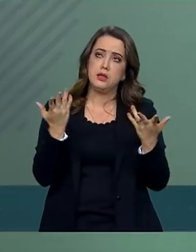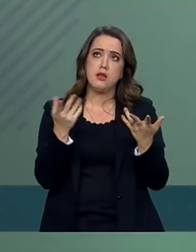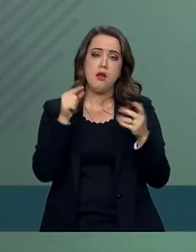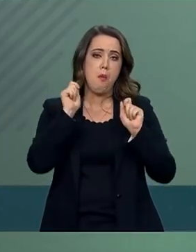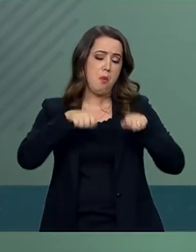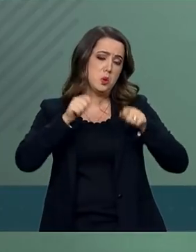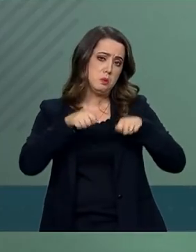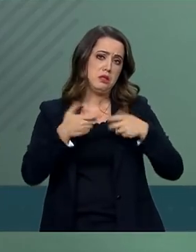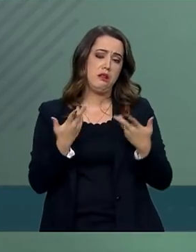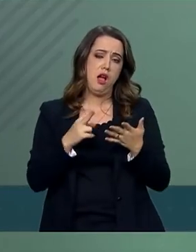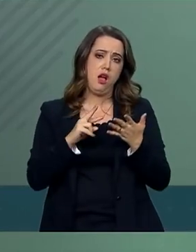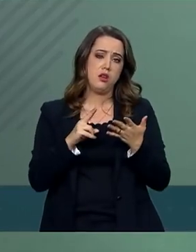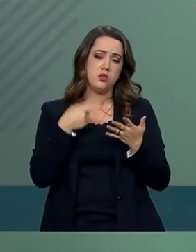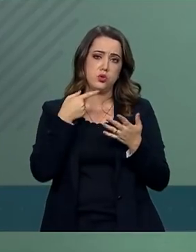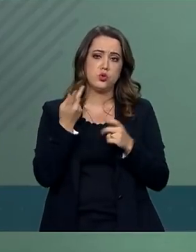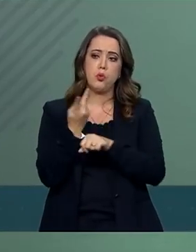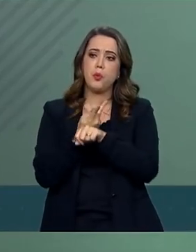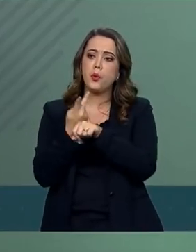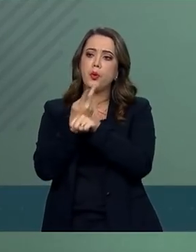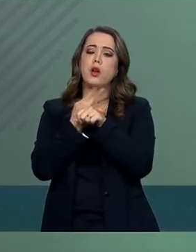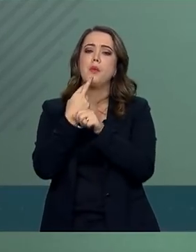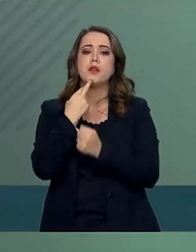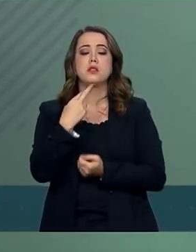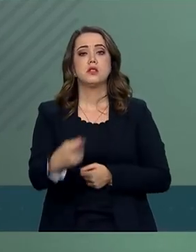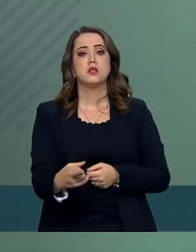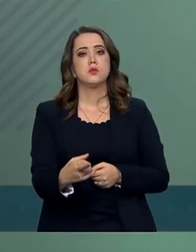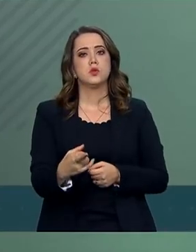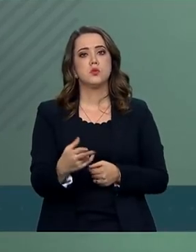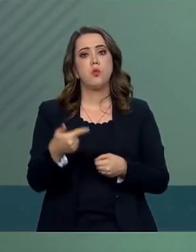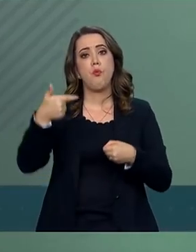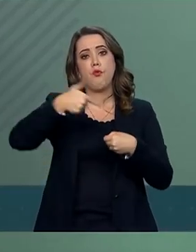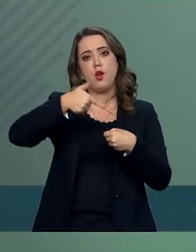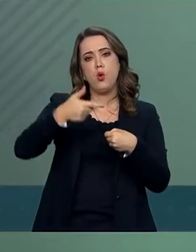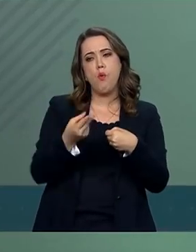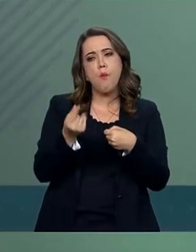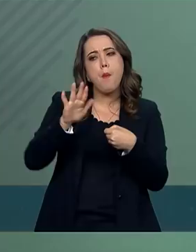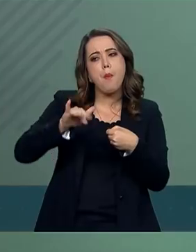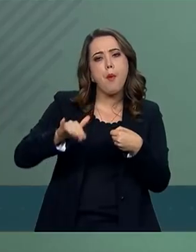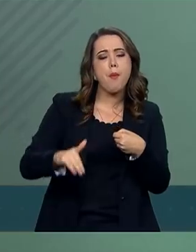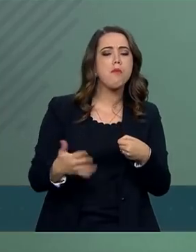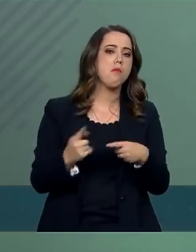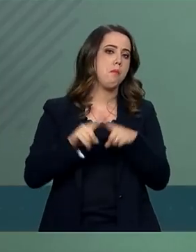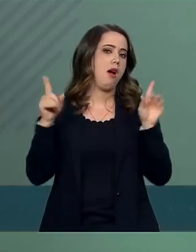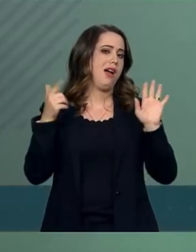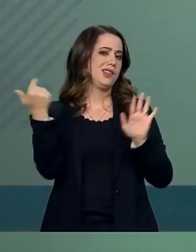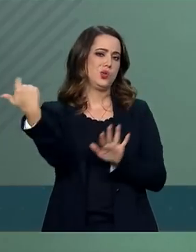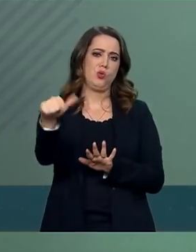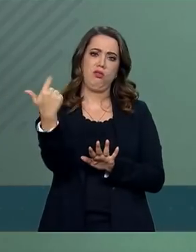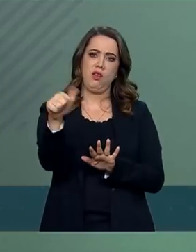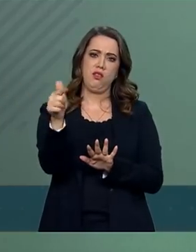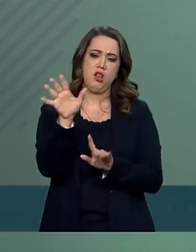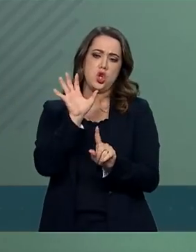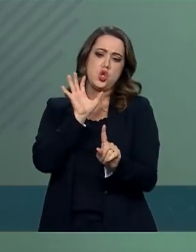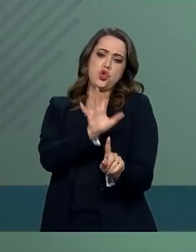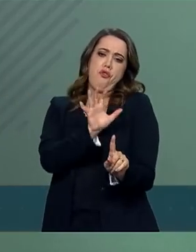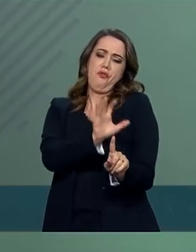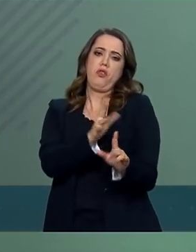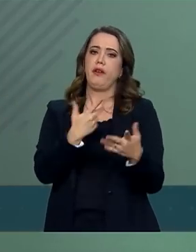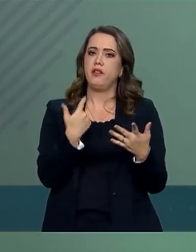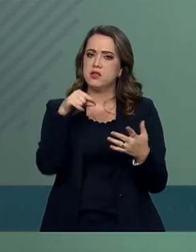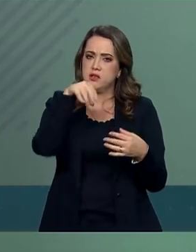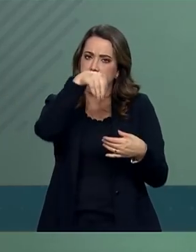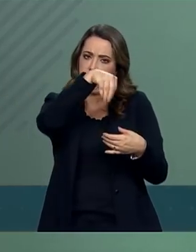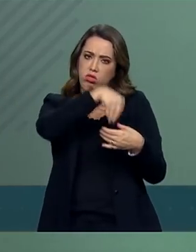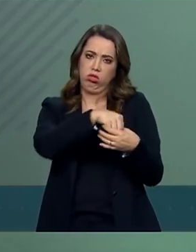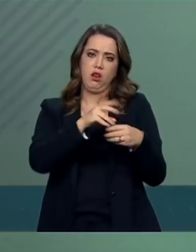uma possibilidade de encontrarmos uma solução para um combustível um pouco mais barato. Mas não tem absolutamente nenhum interesse